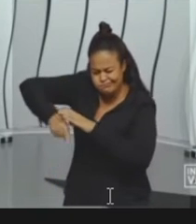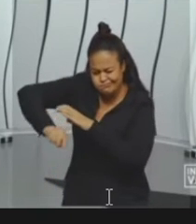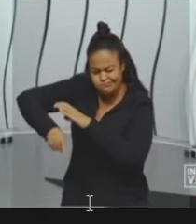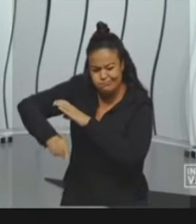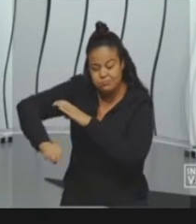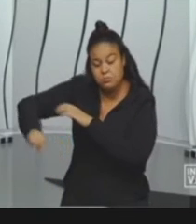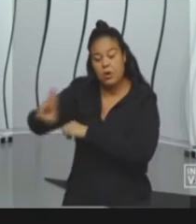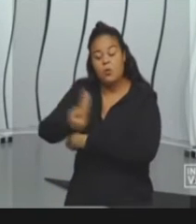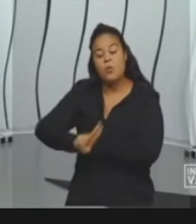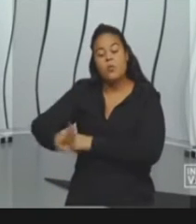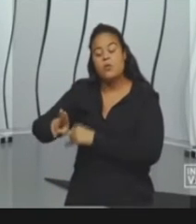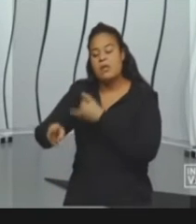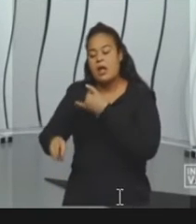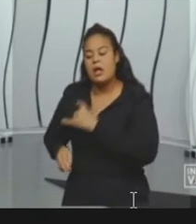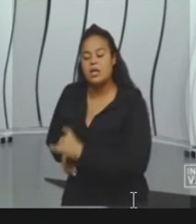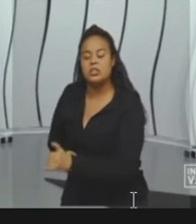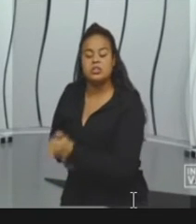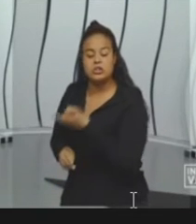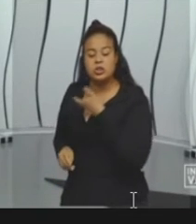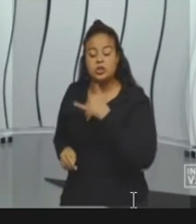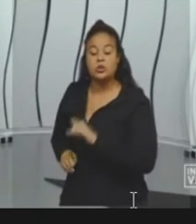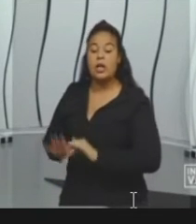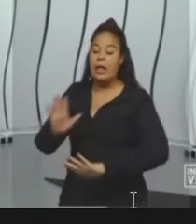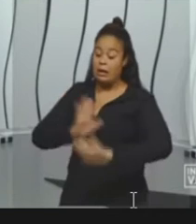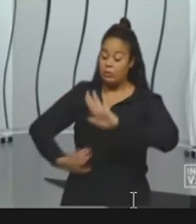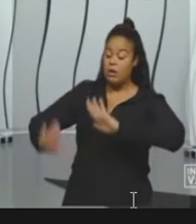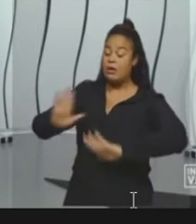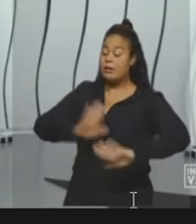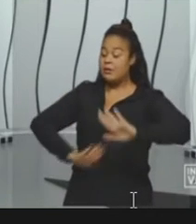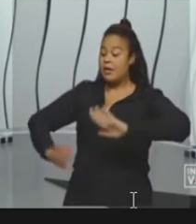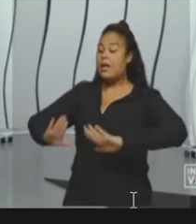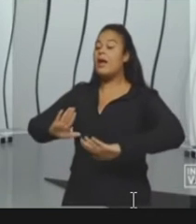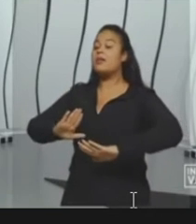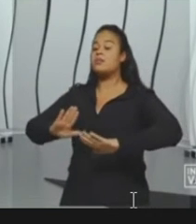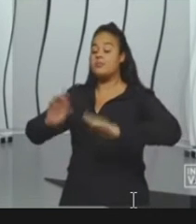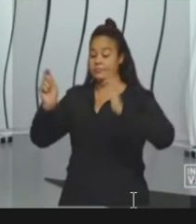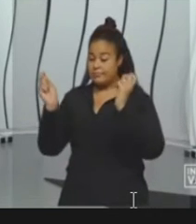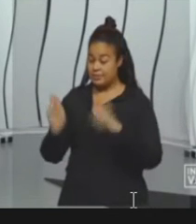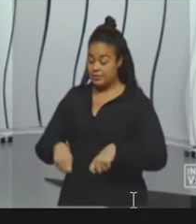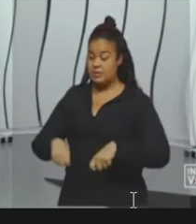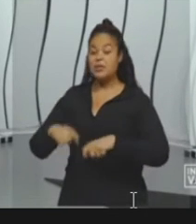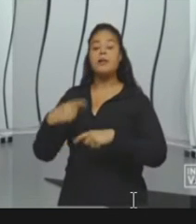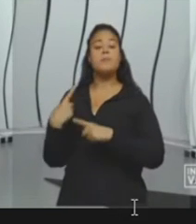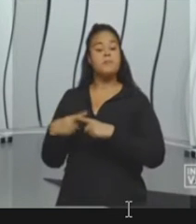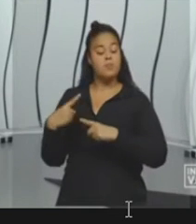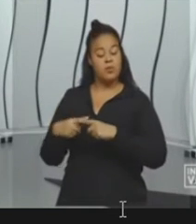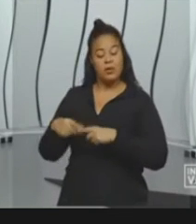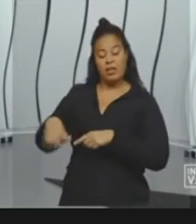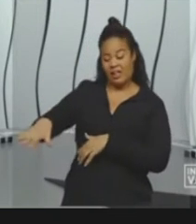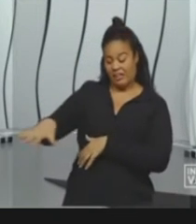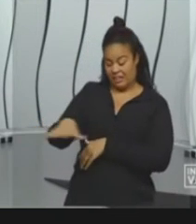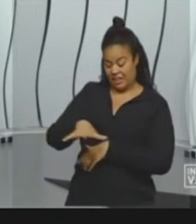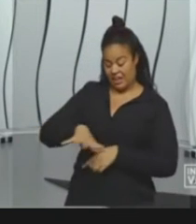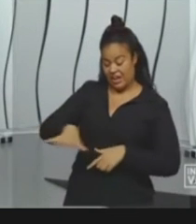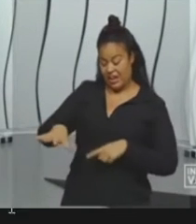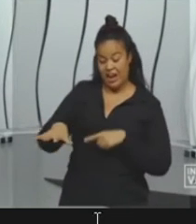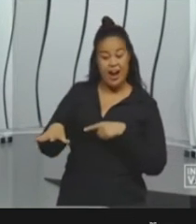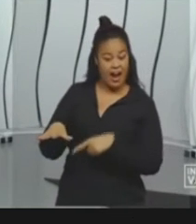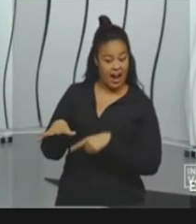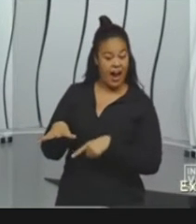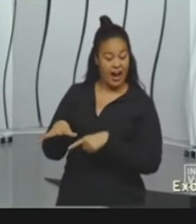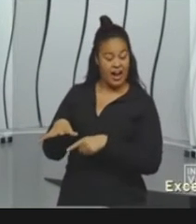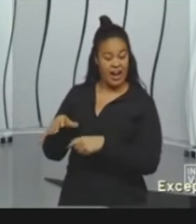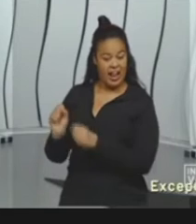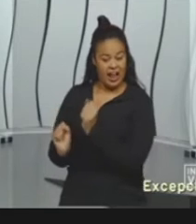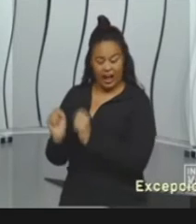fonte de energia do solo, você tem que tomar muito cuidado para não deixar que aquela região que você está instalando a indústria